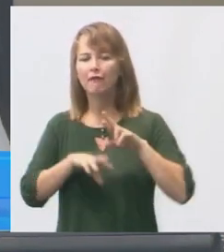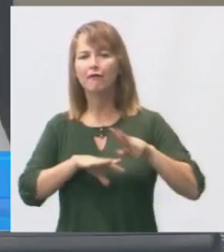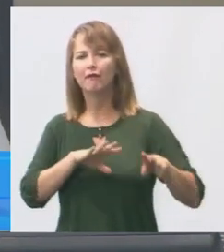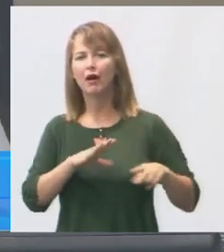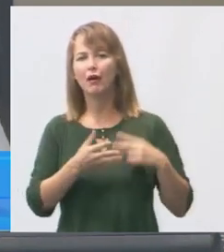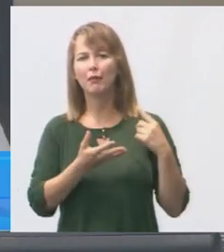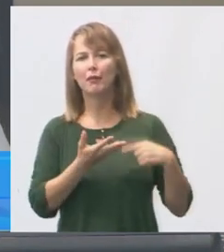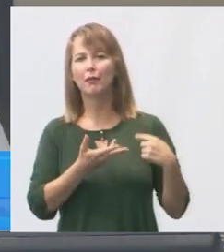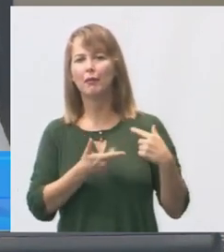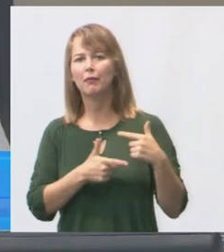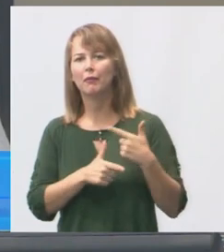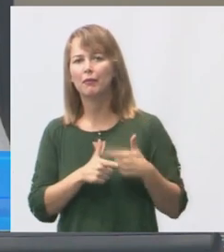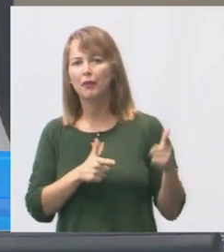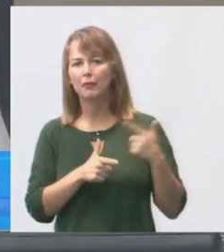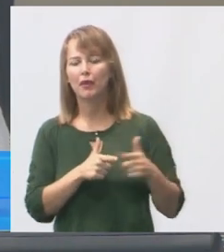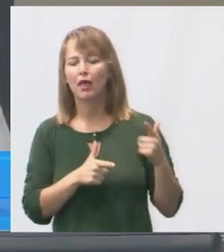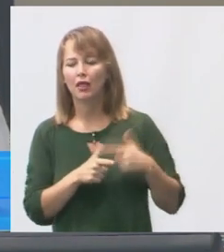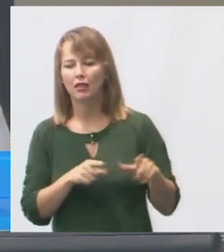Parrini, também na sua região.